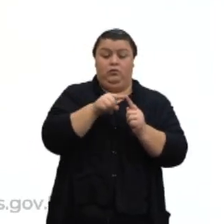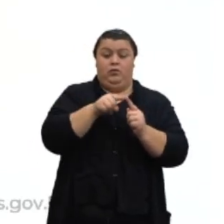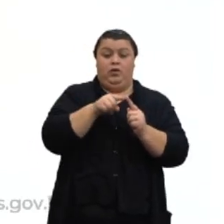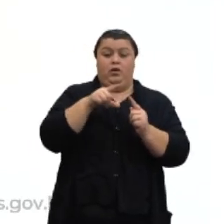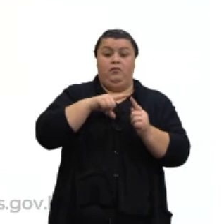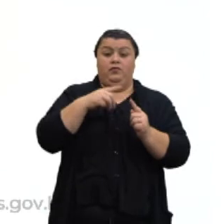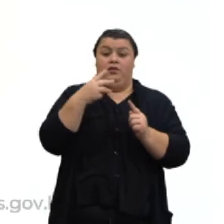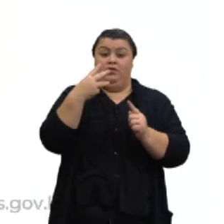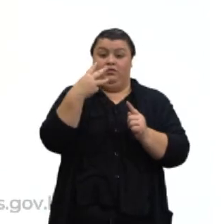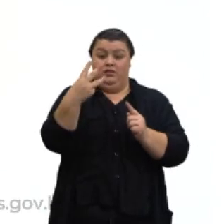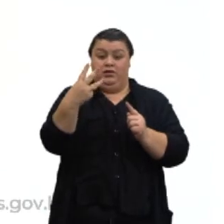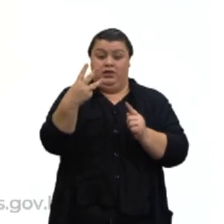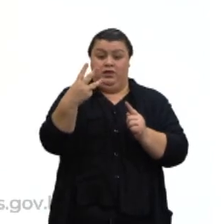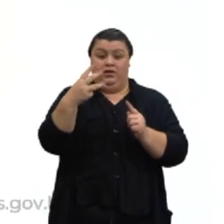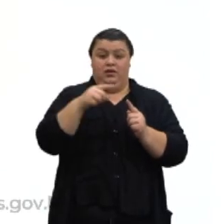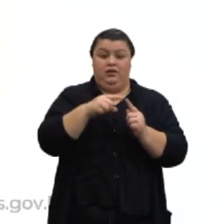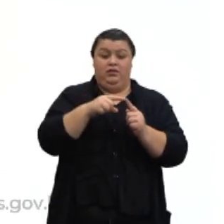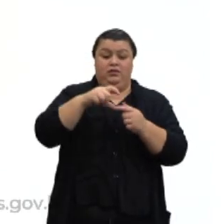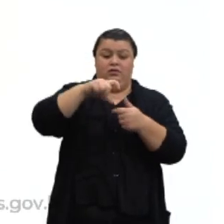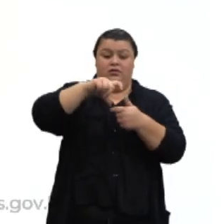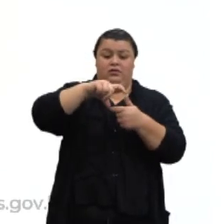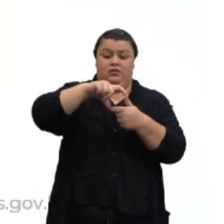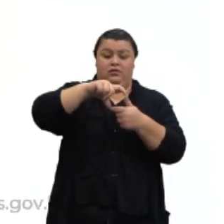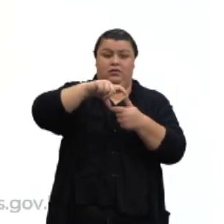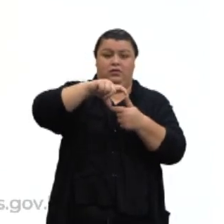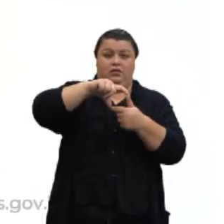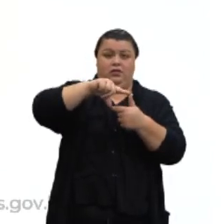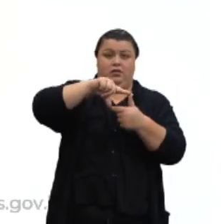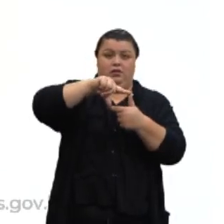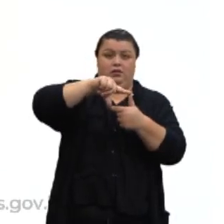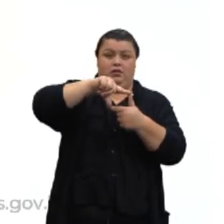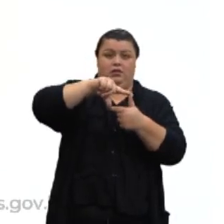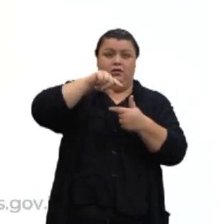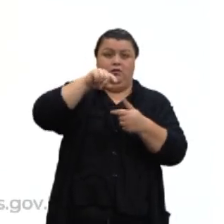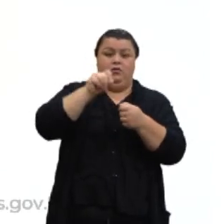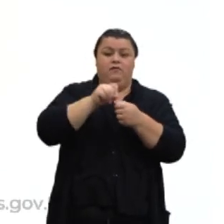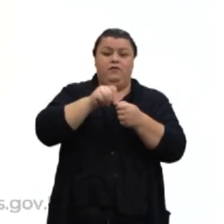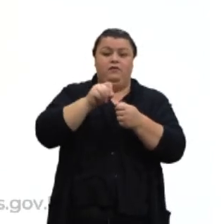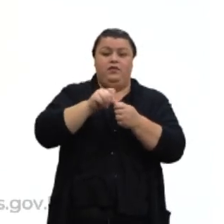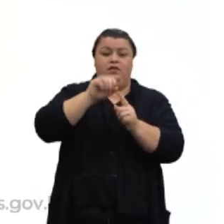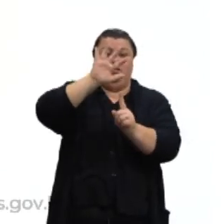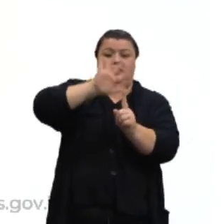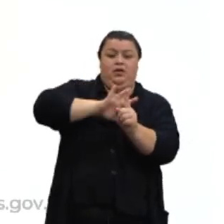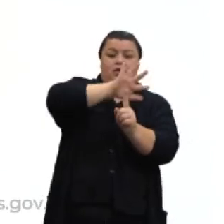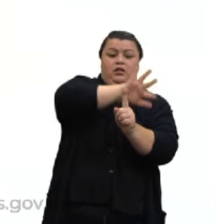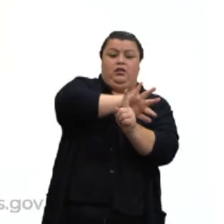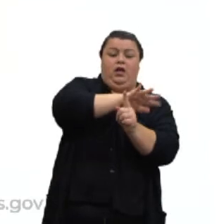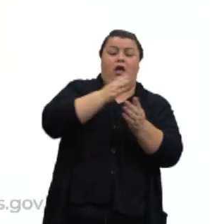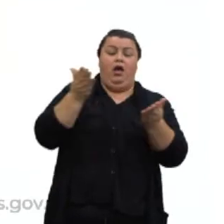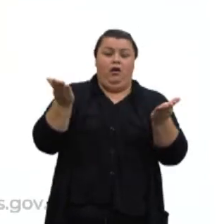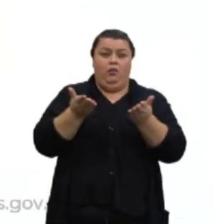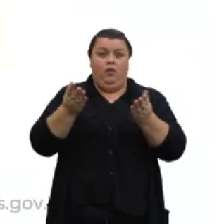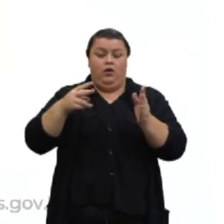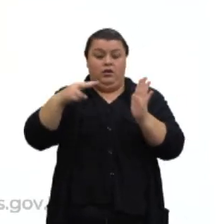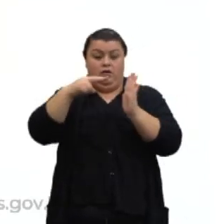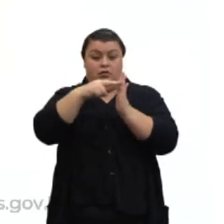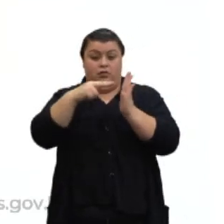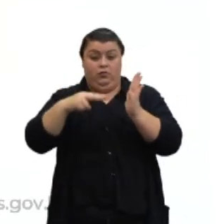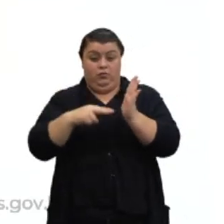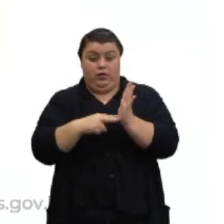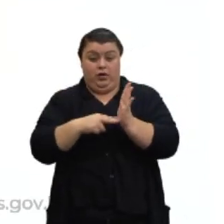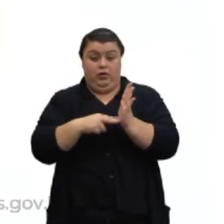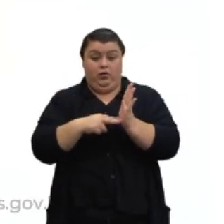três retângulos que vão formar esta área lateral. Agora, se o prisma é um prisma